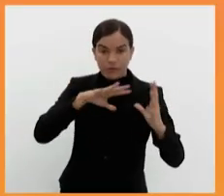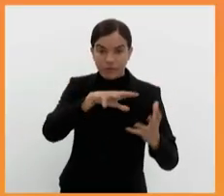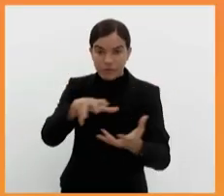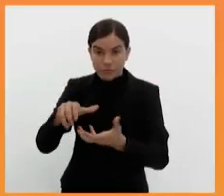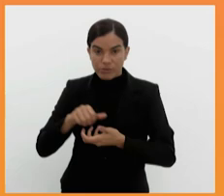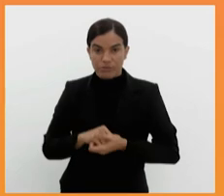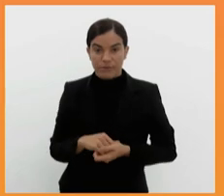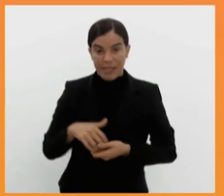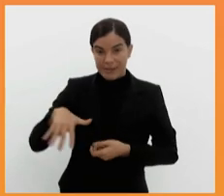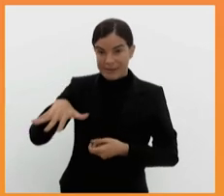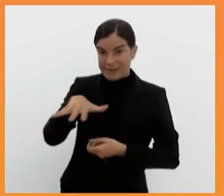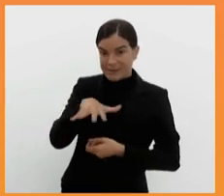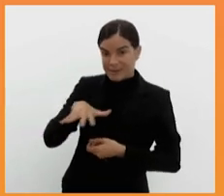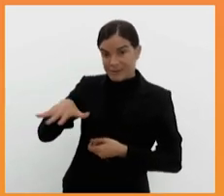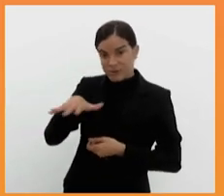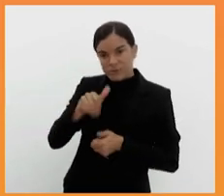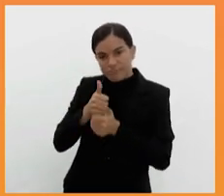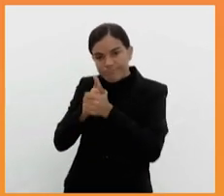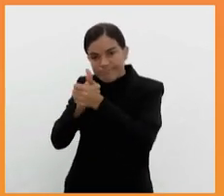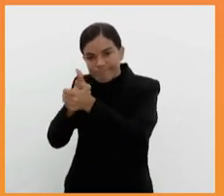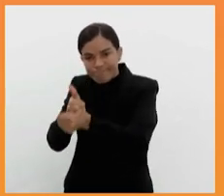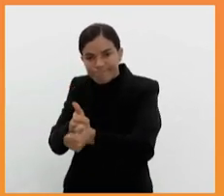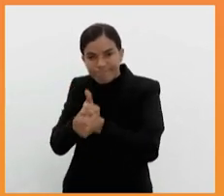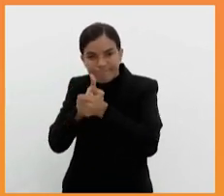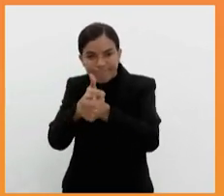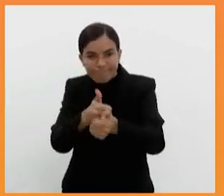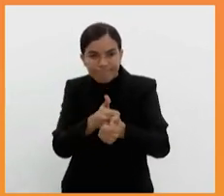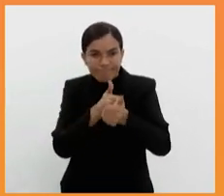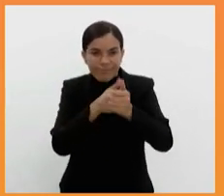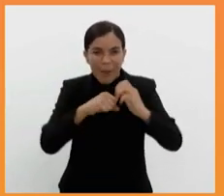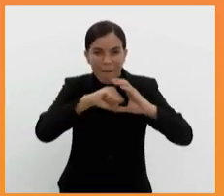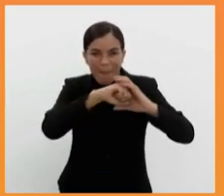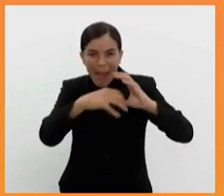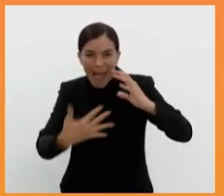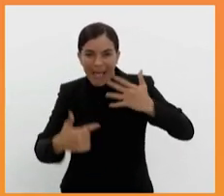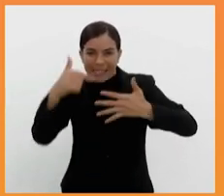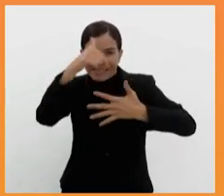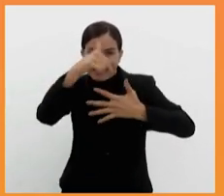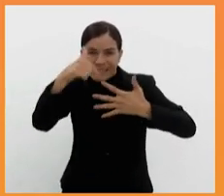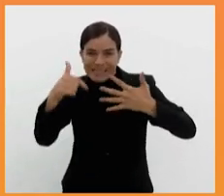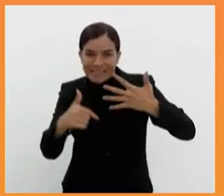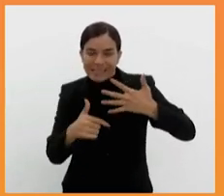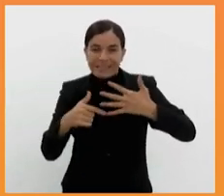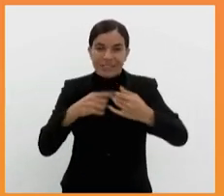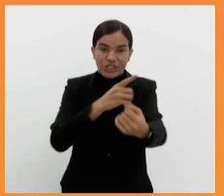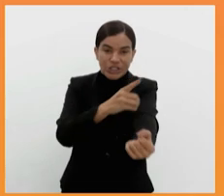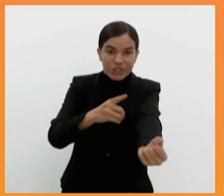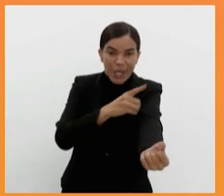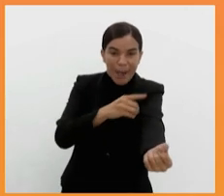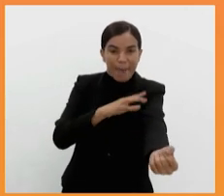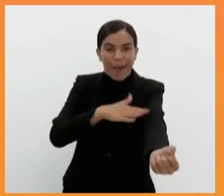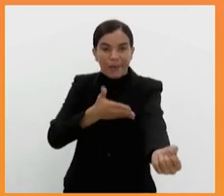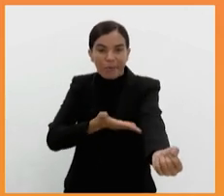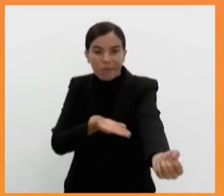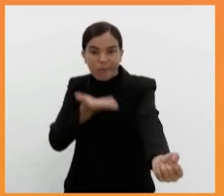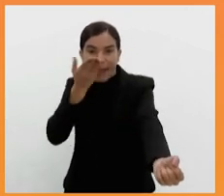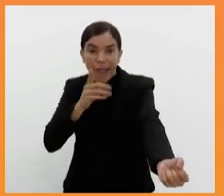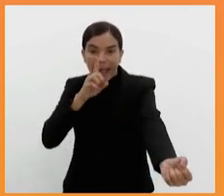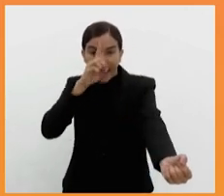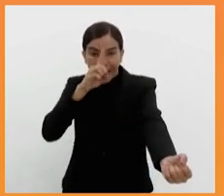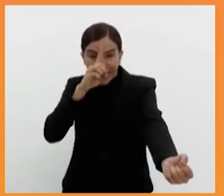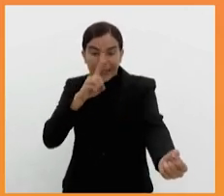Estas condições são acompanhadas de várias outras doenças associadas, como diabetes, hipertensão, risco